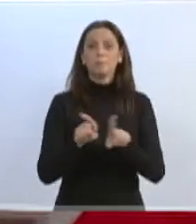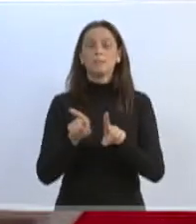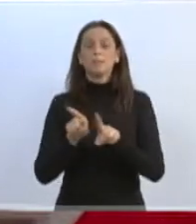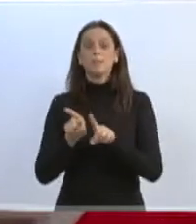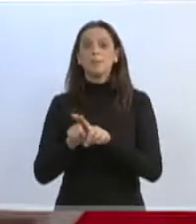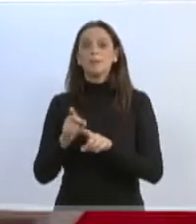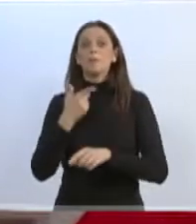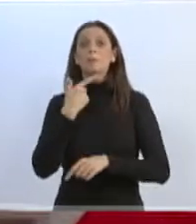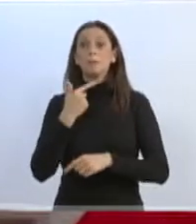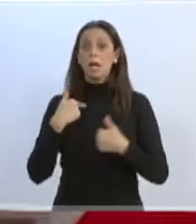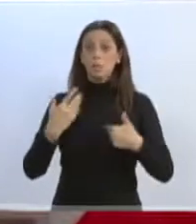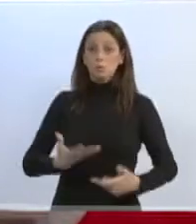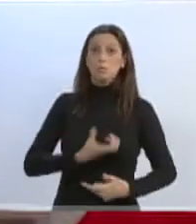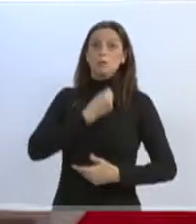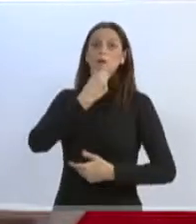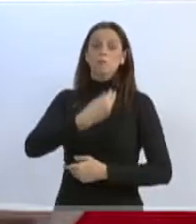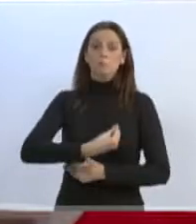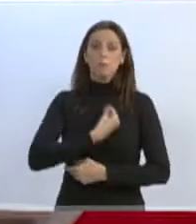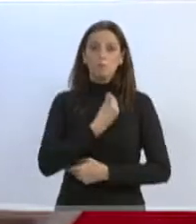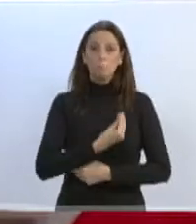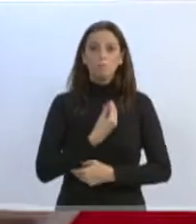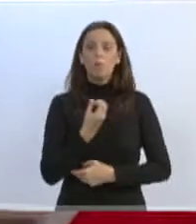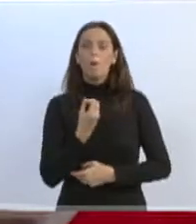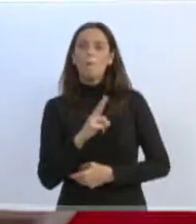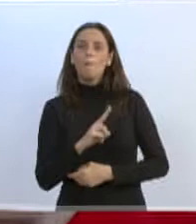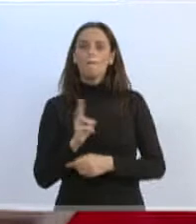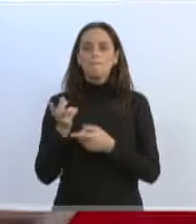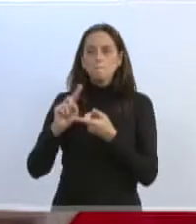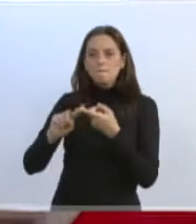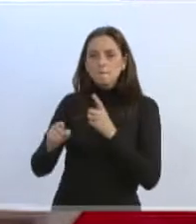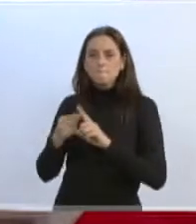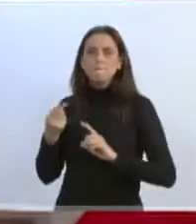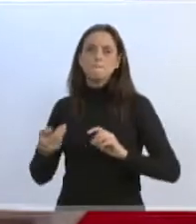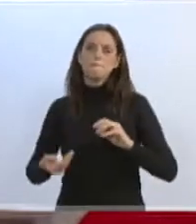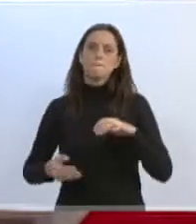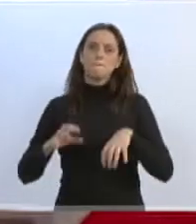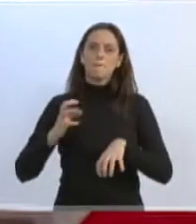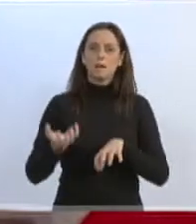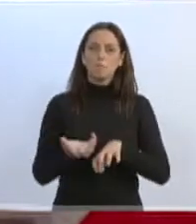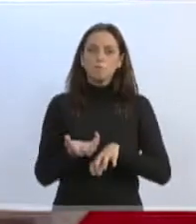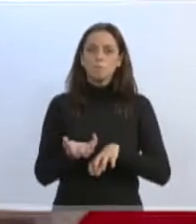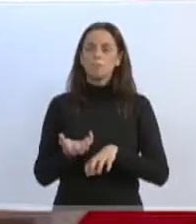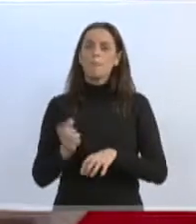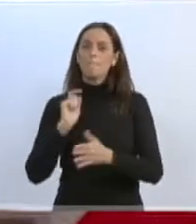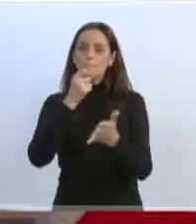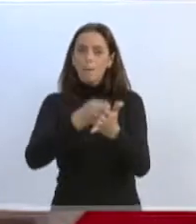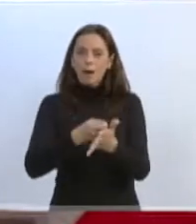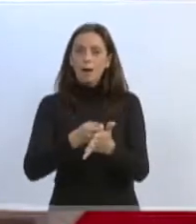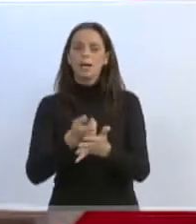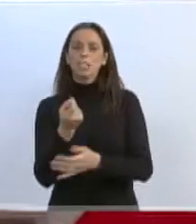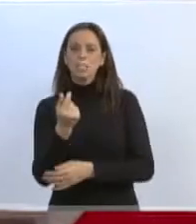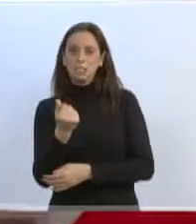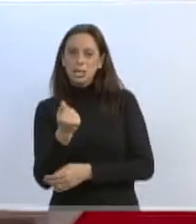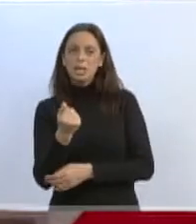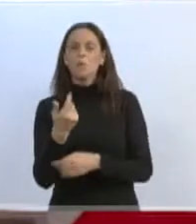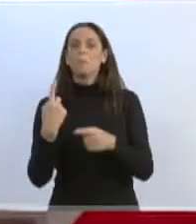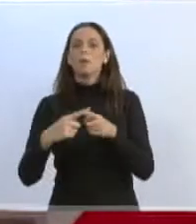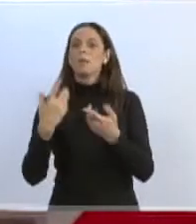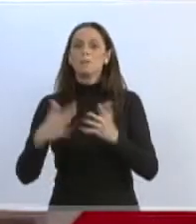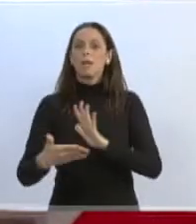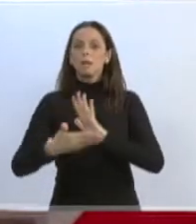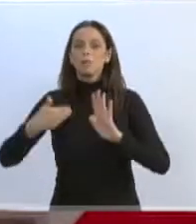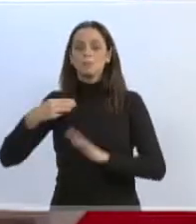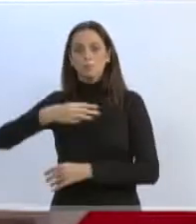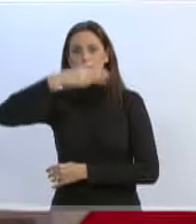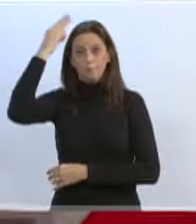peles, compra de votos no Congresso, para não derrubar o Temer e por aí vai. Então, acho que é importante a gente saber que